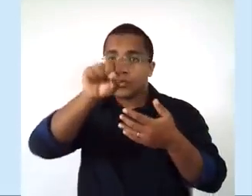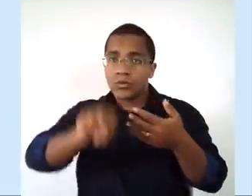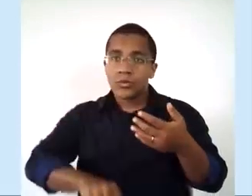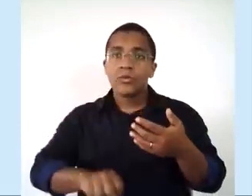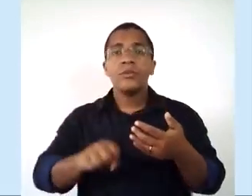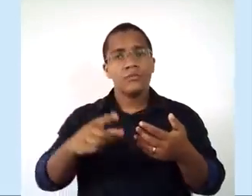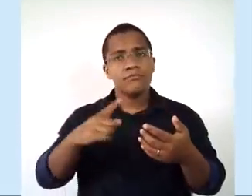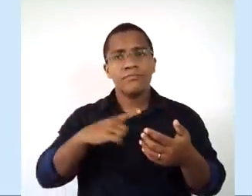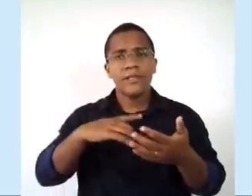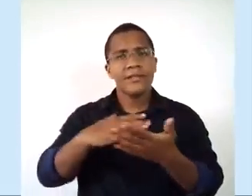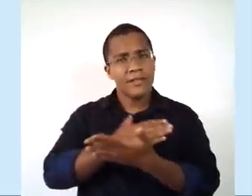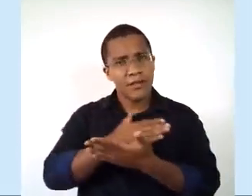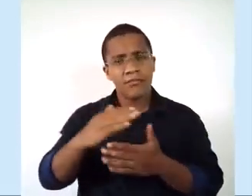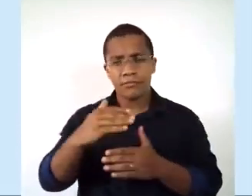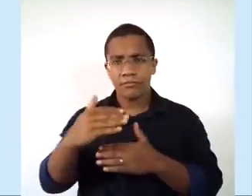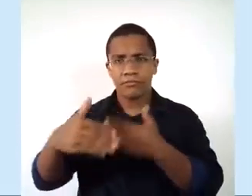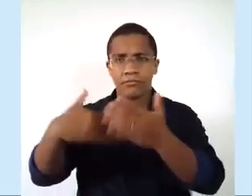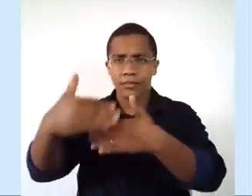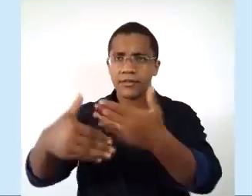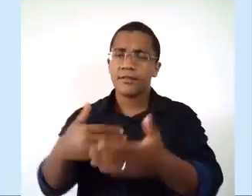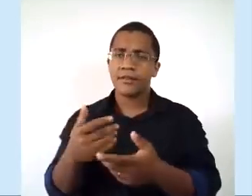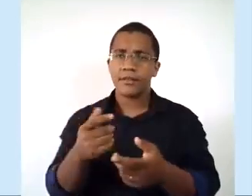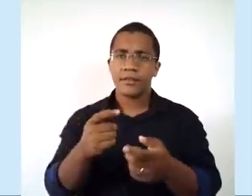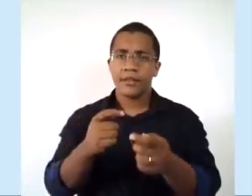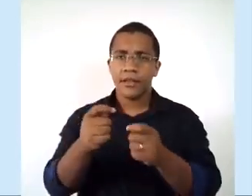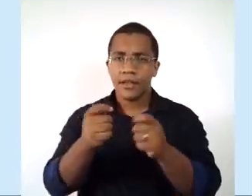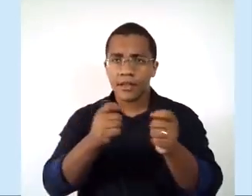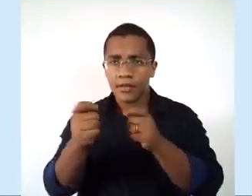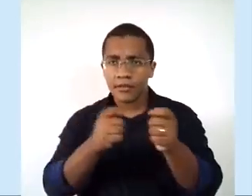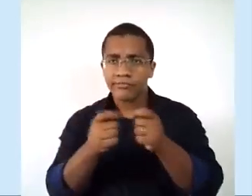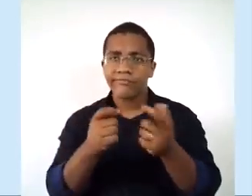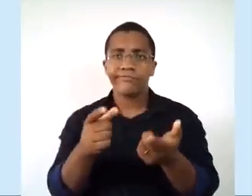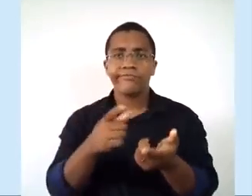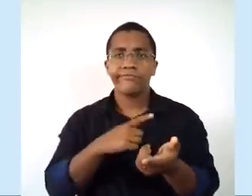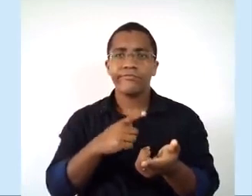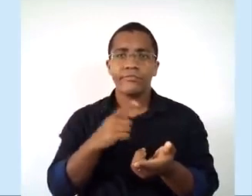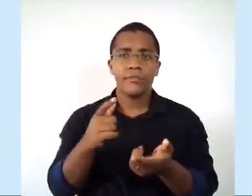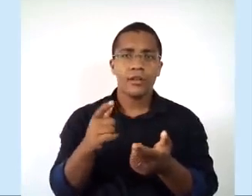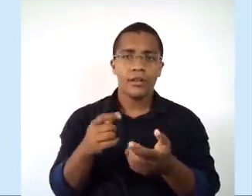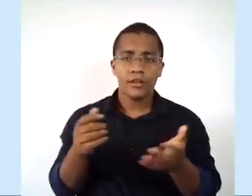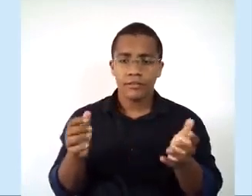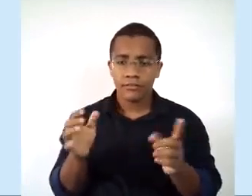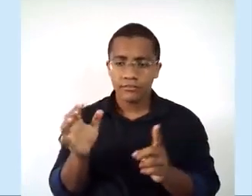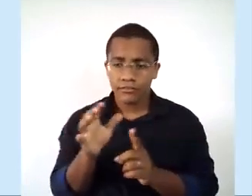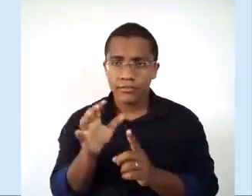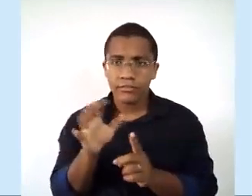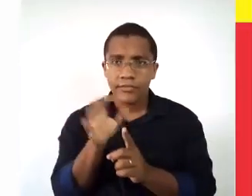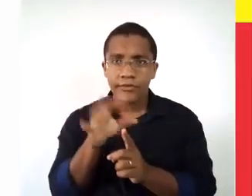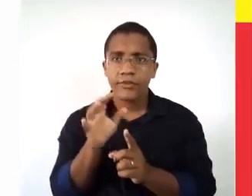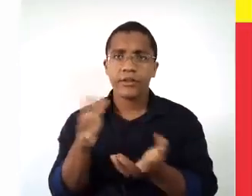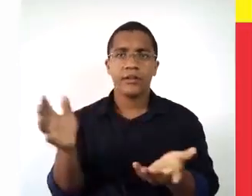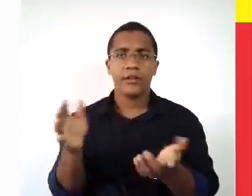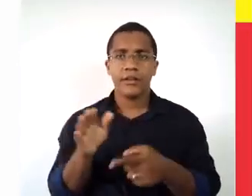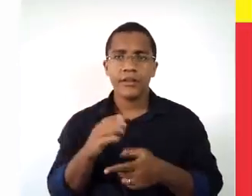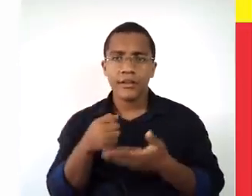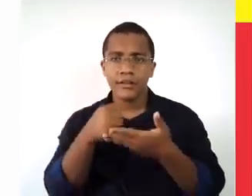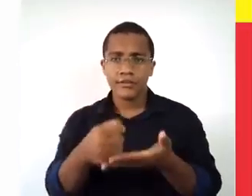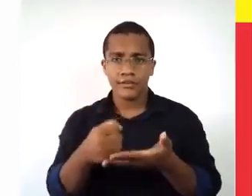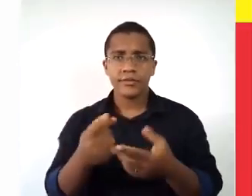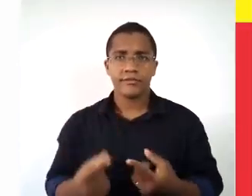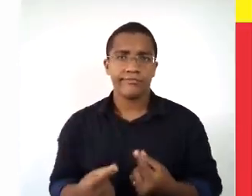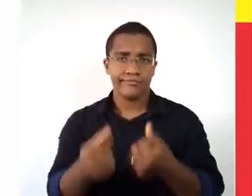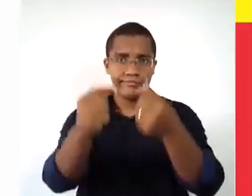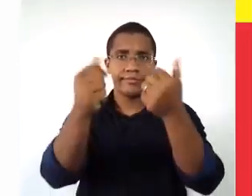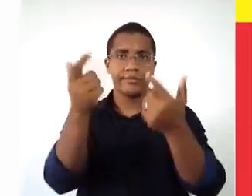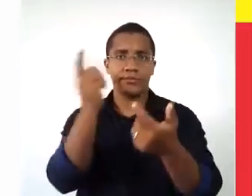sul, ocorreram alguns processos econômicos que influenciavam e que ajudaram nesse capitalismo, tá? Então, os processos econômicos que ocorreram